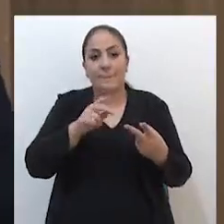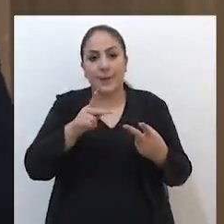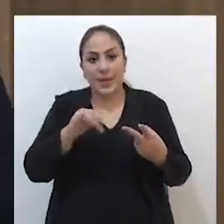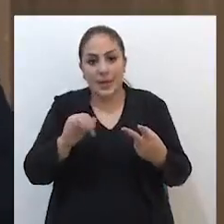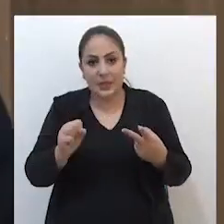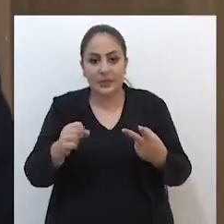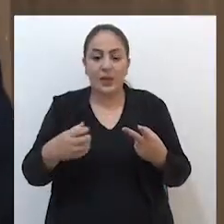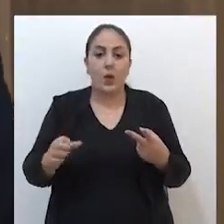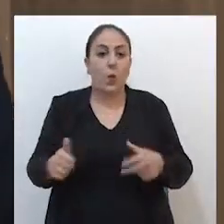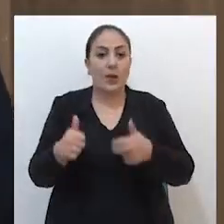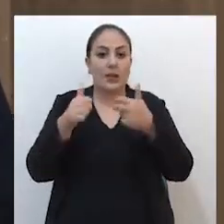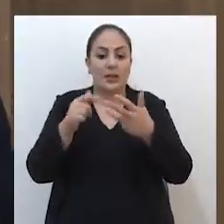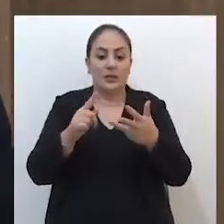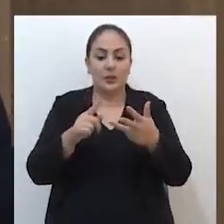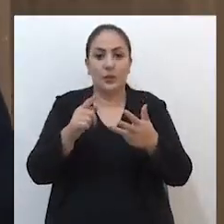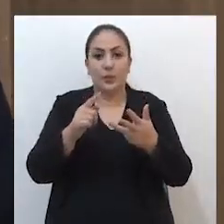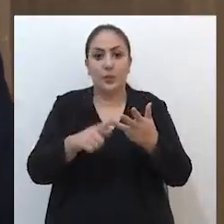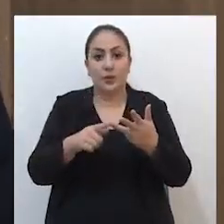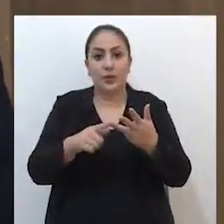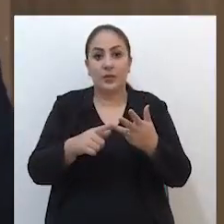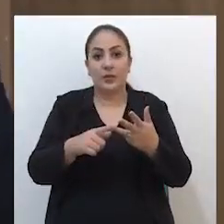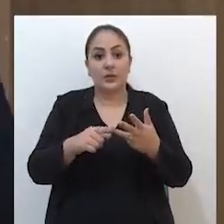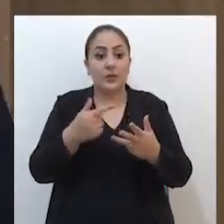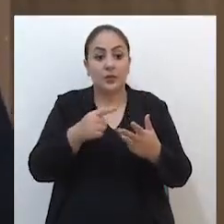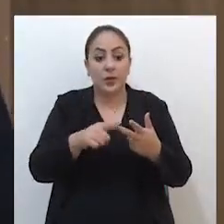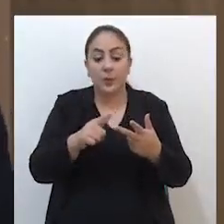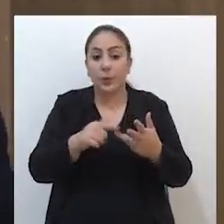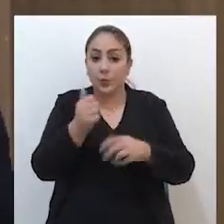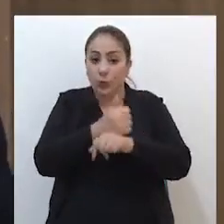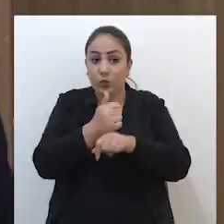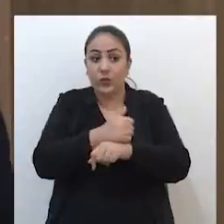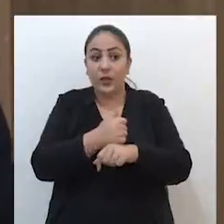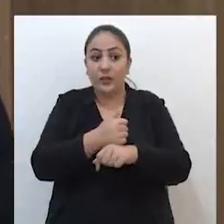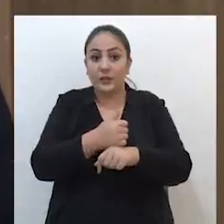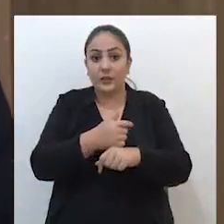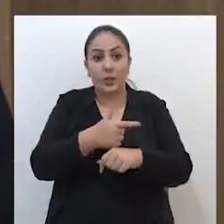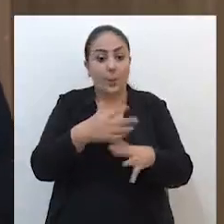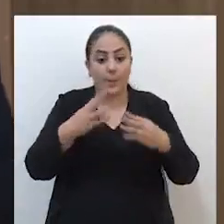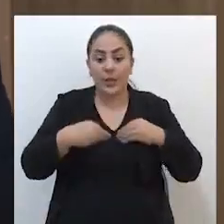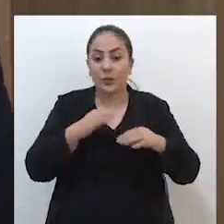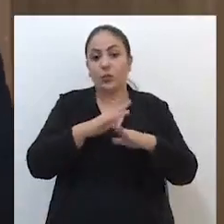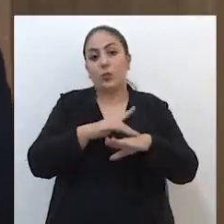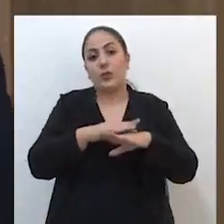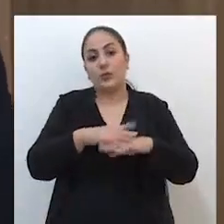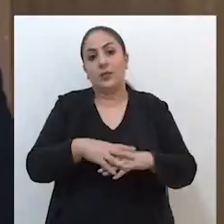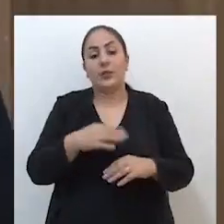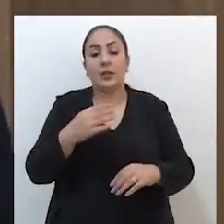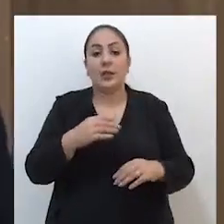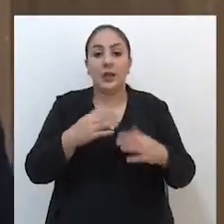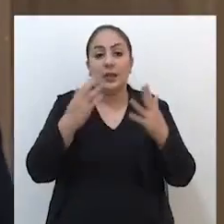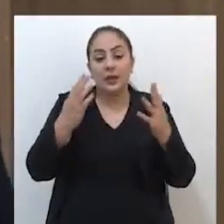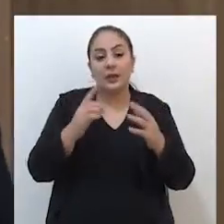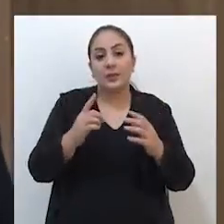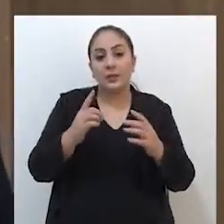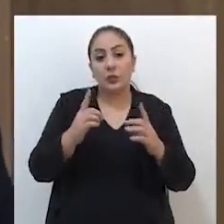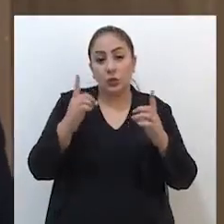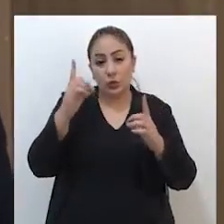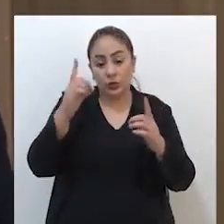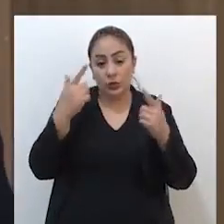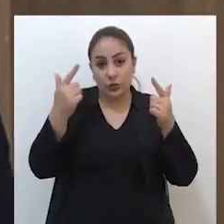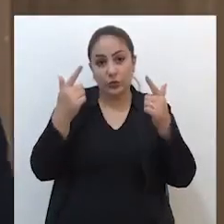EPIs de qualidade para os profissionais não adoecerem. E graças a Deus nós temos um número pequeno de profissionais,